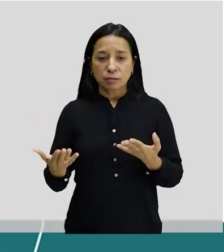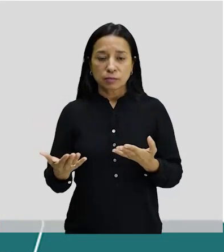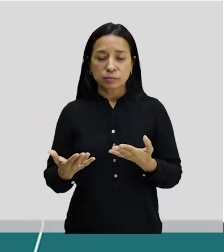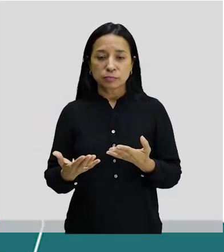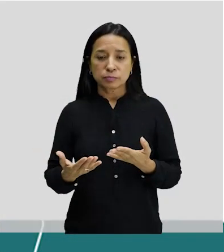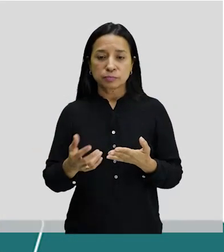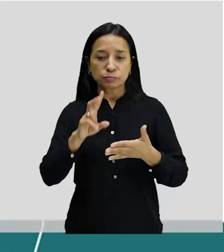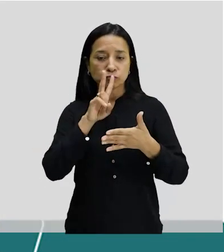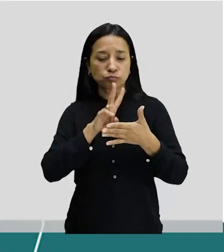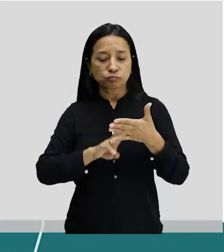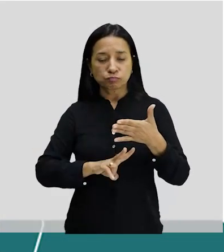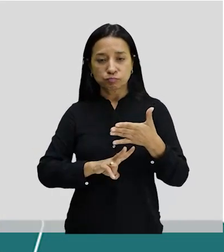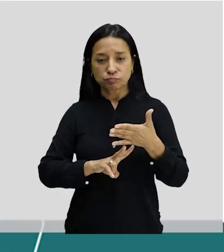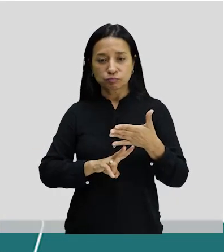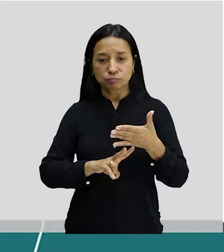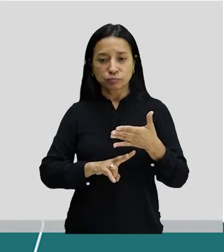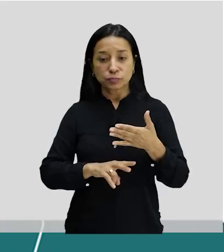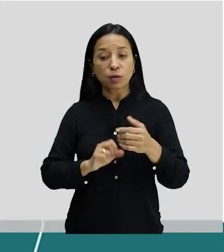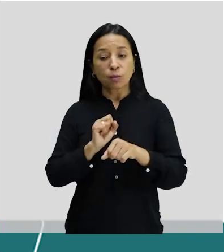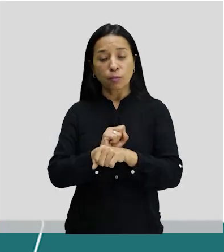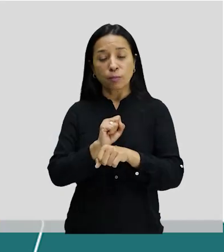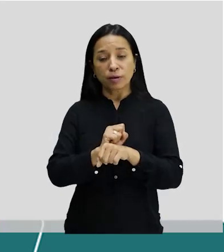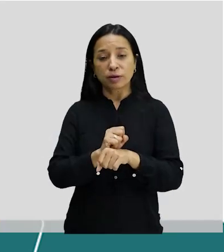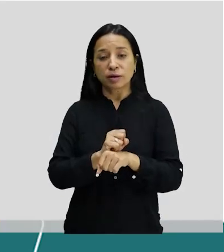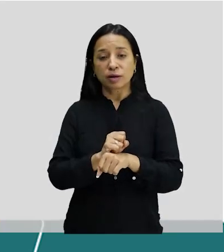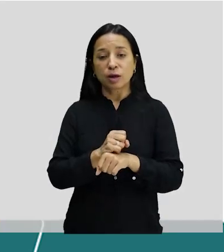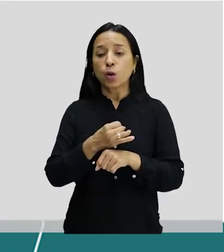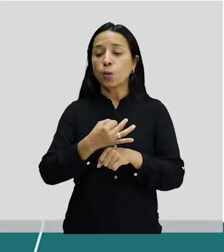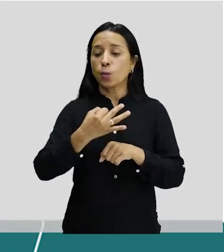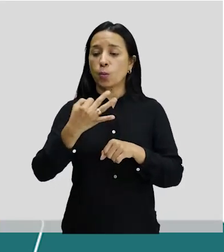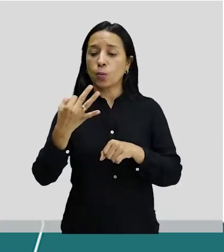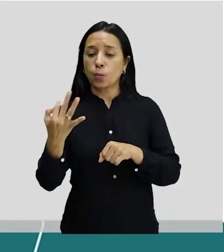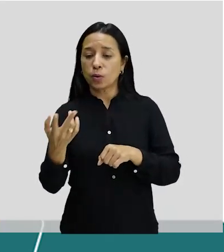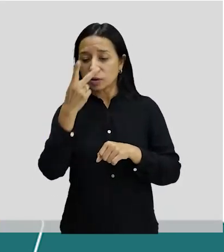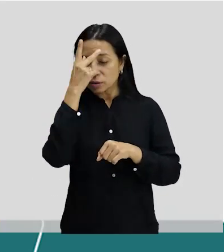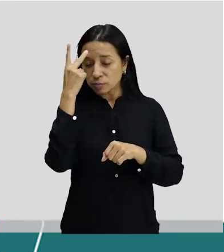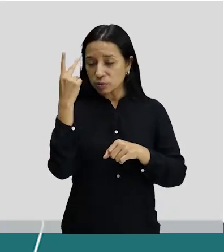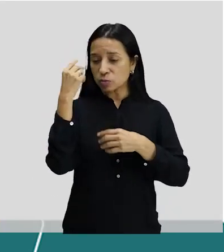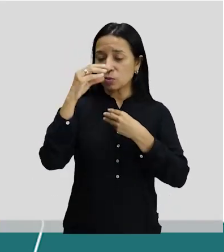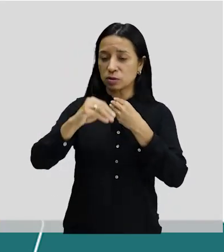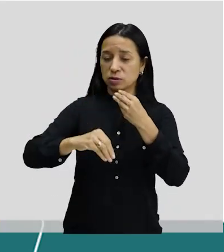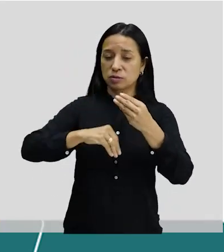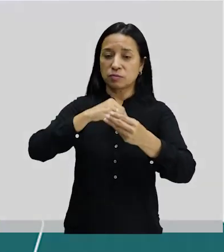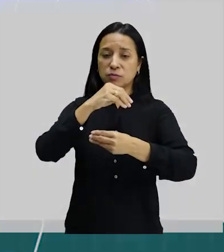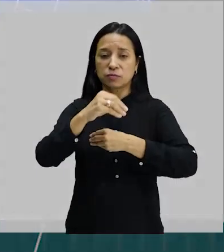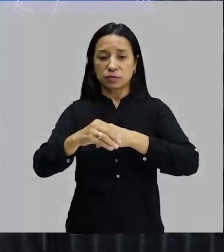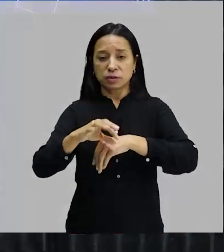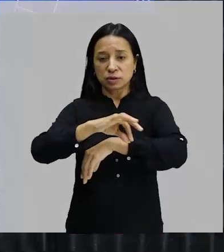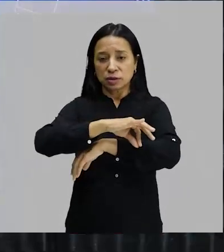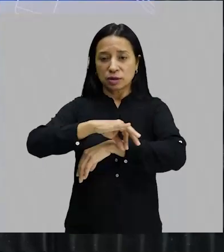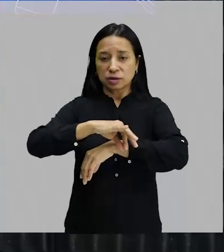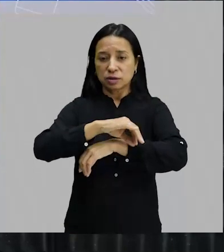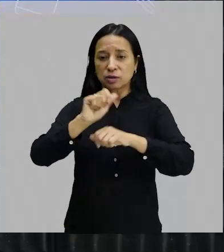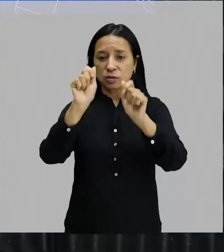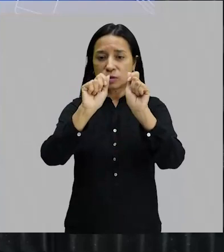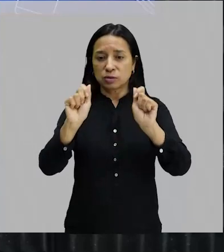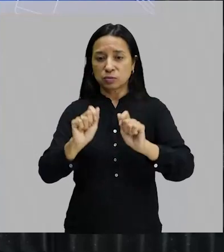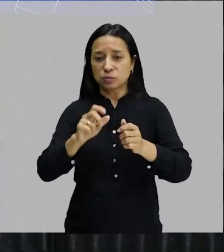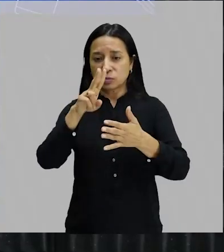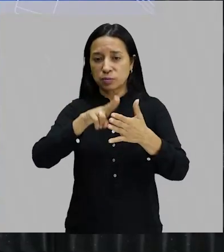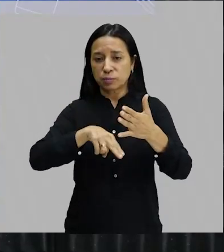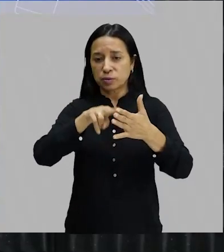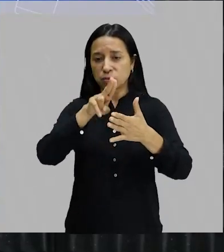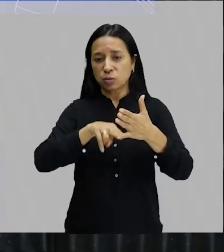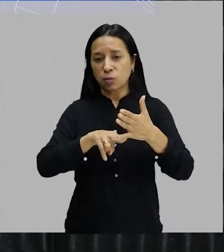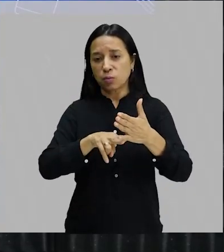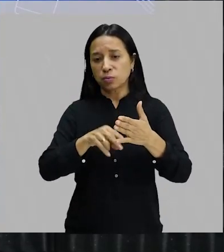na hora que vocês puderem, dê uma pausa nessa parte aqui, para você ter noção da quantidade de gente envolvida, entre arquitetos, escultores, pintores,